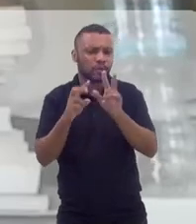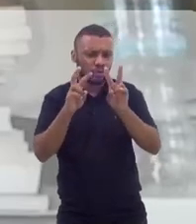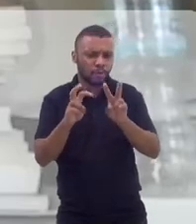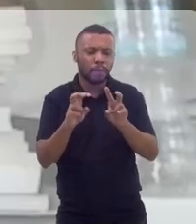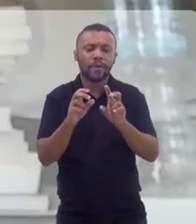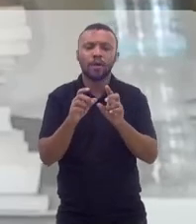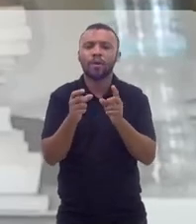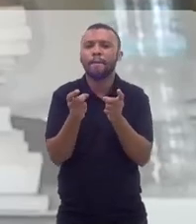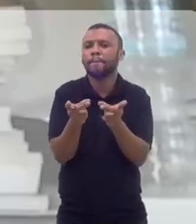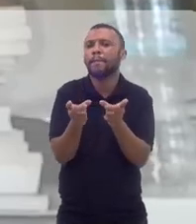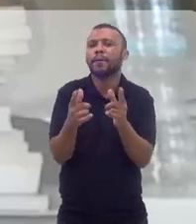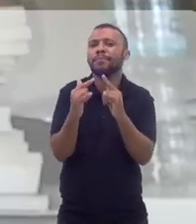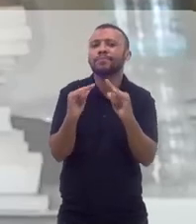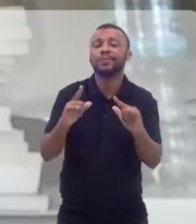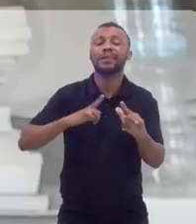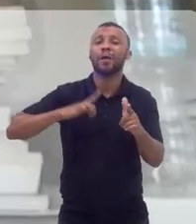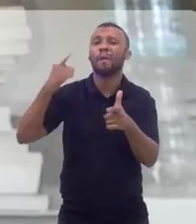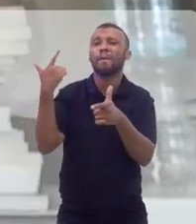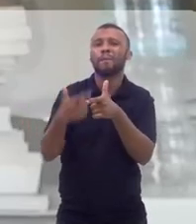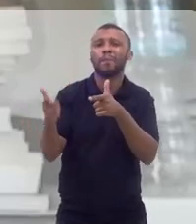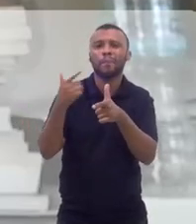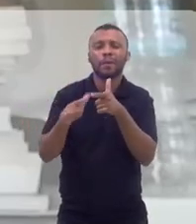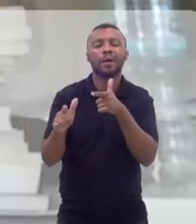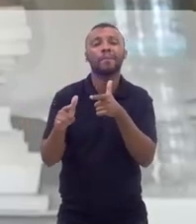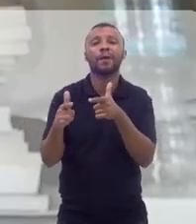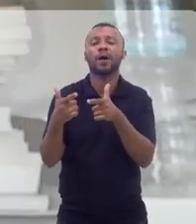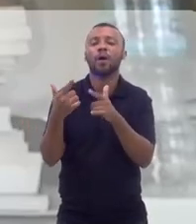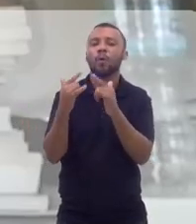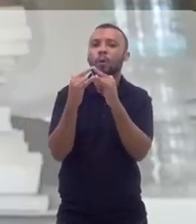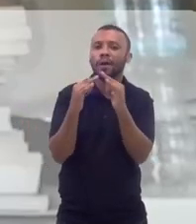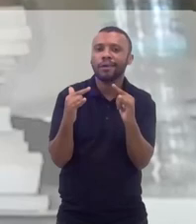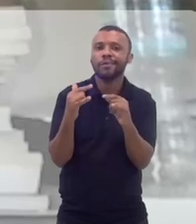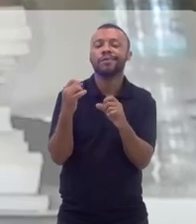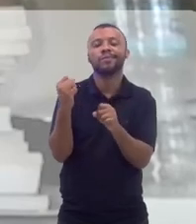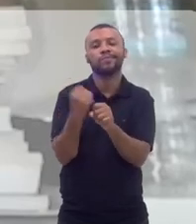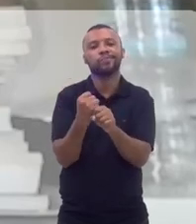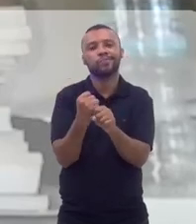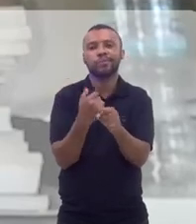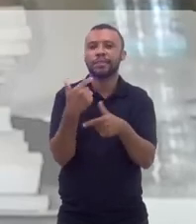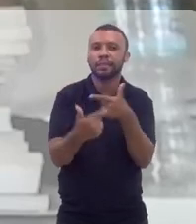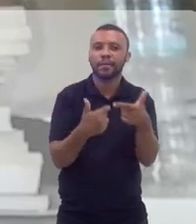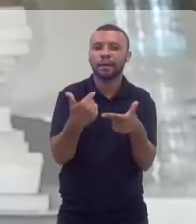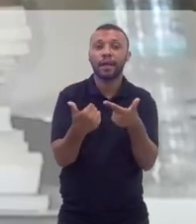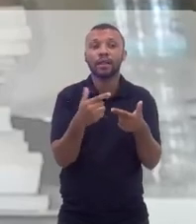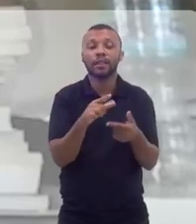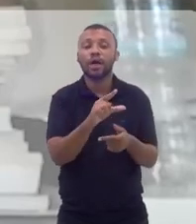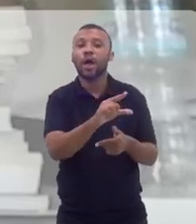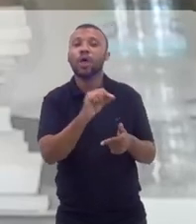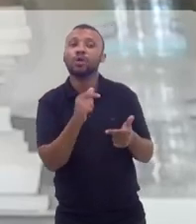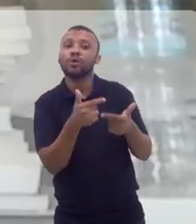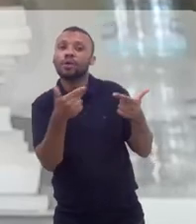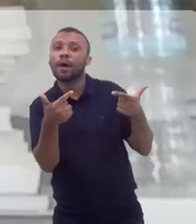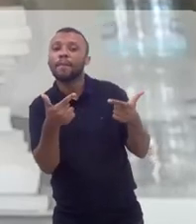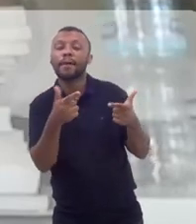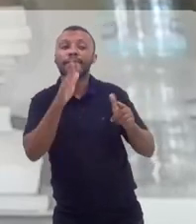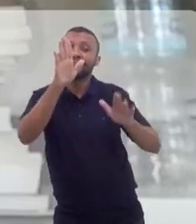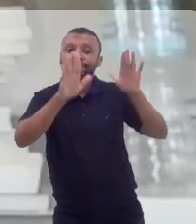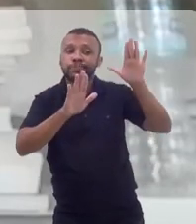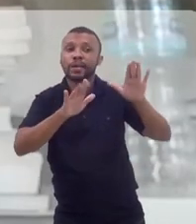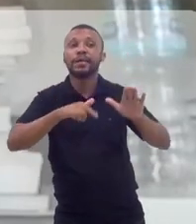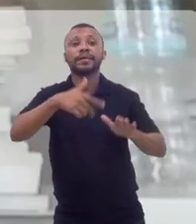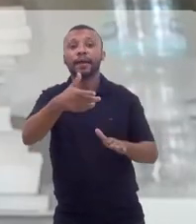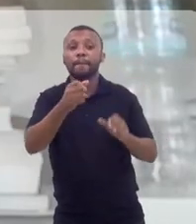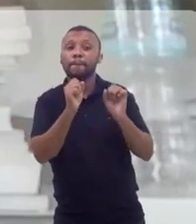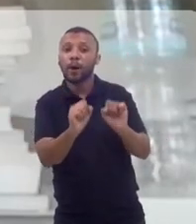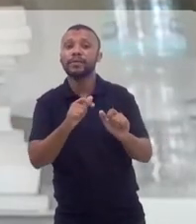ambulantes, tem uma questão crítica, que os ambulantes que trabalham o ano inteiro no carnaval são sorteados para ver quem trabalha. Então,